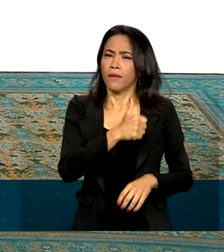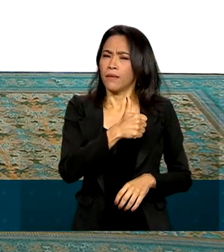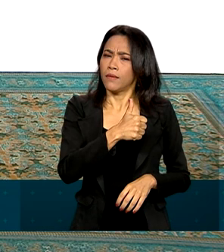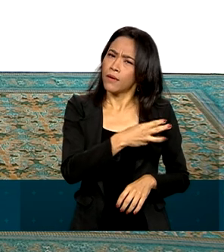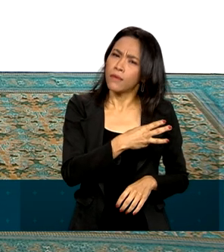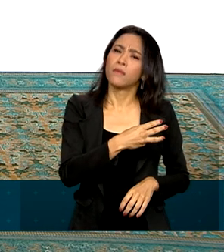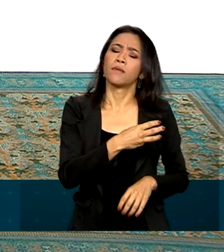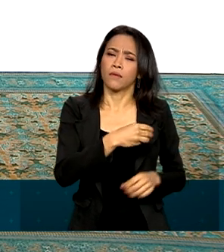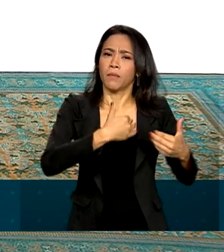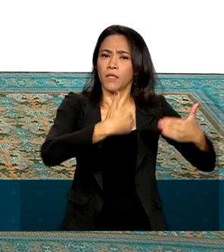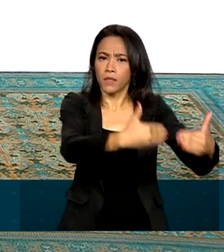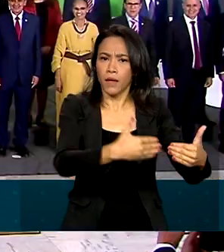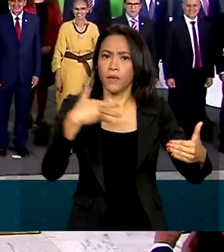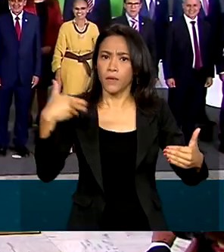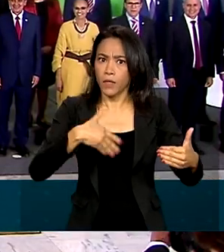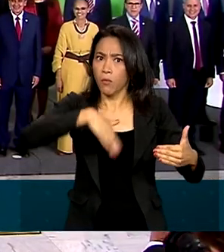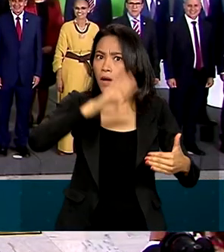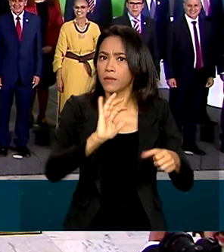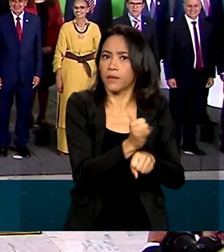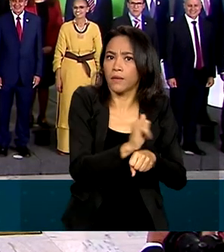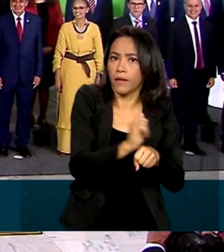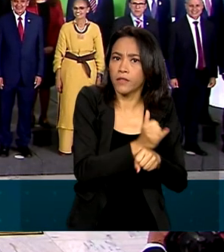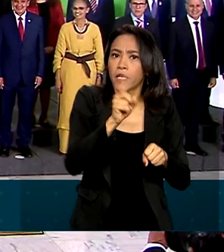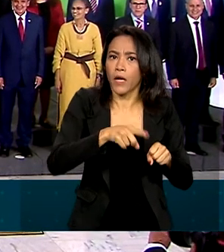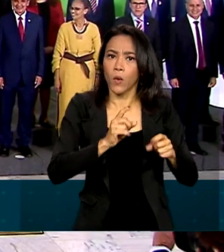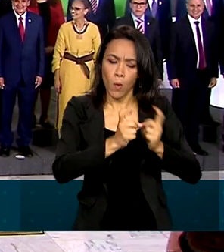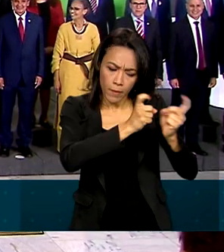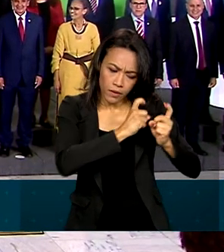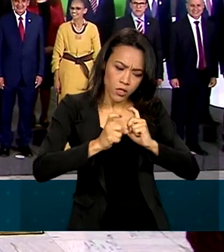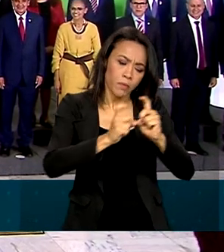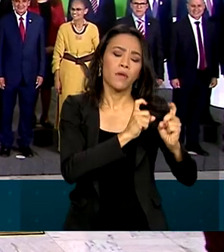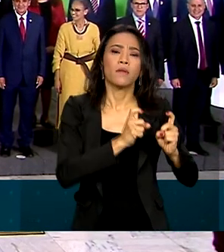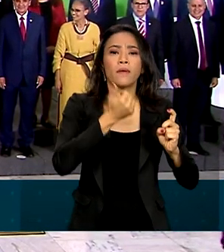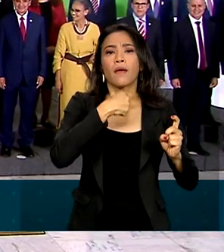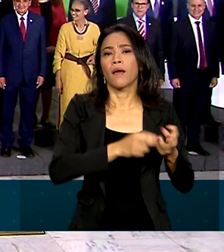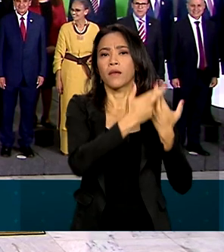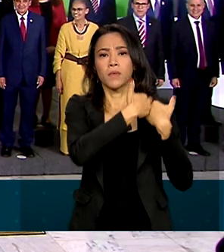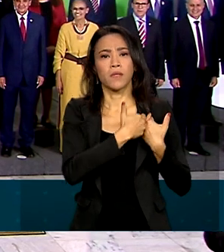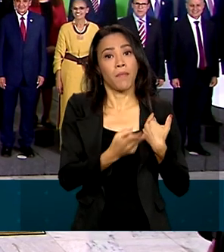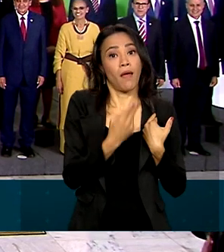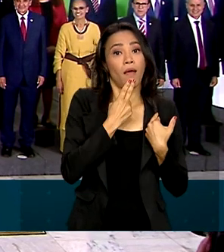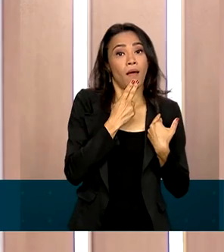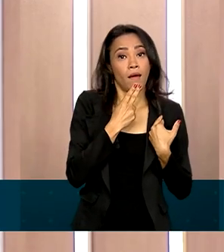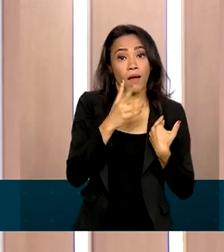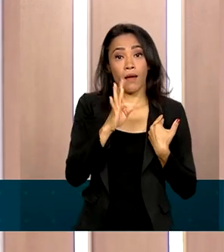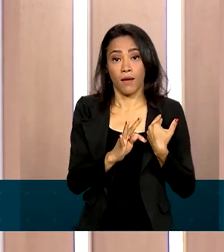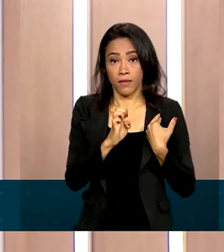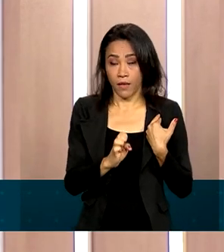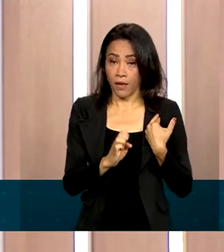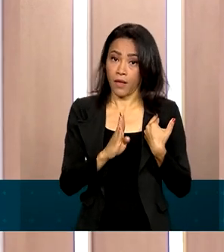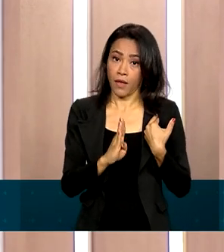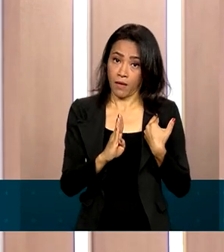e destacando-se como um ministério mais estratégico, talvez um ministério do planejamento, liderado pela ministra Simone Tebbit, que tem